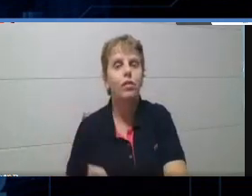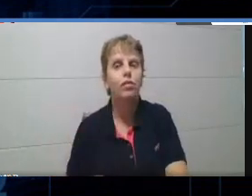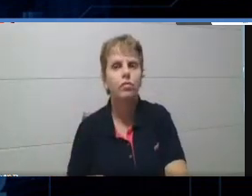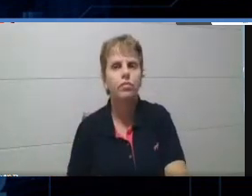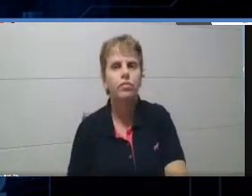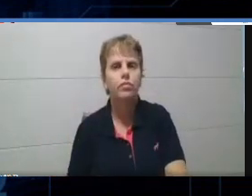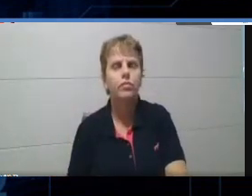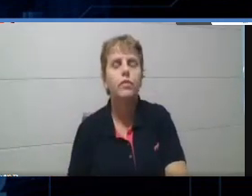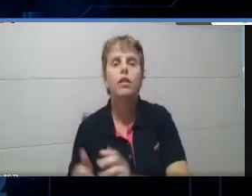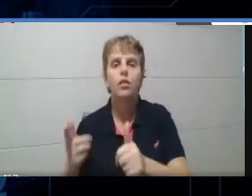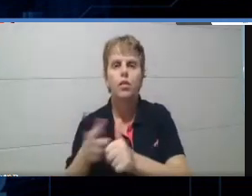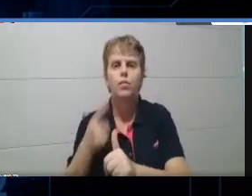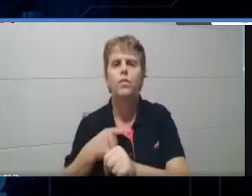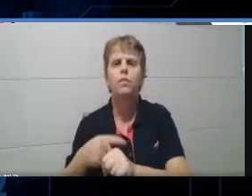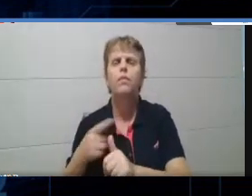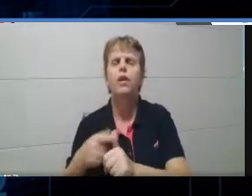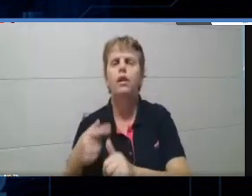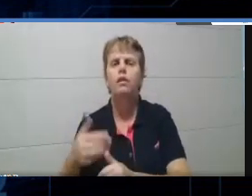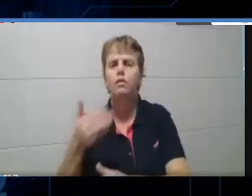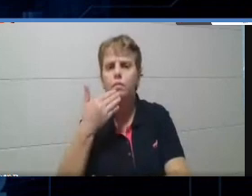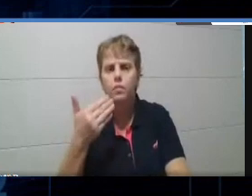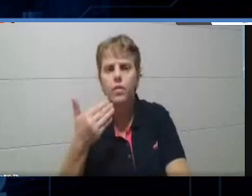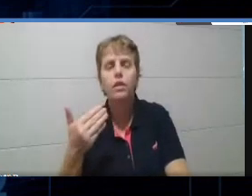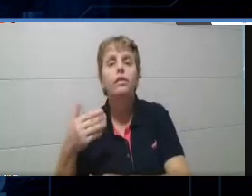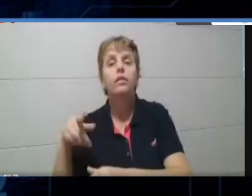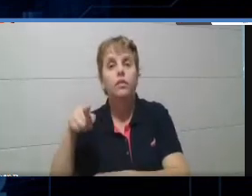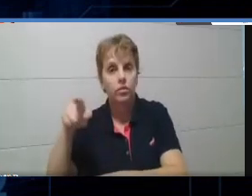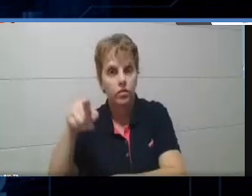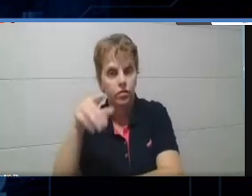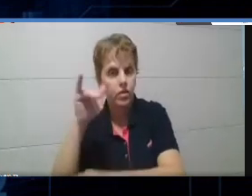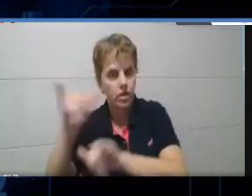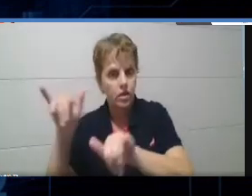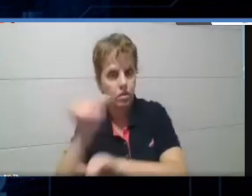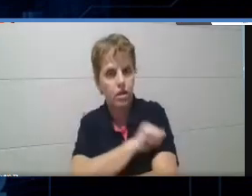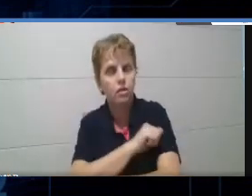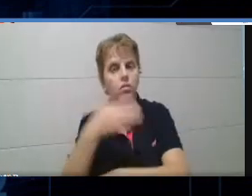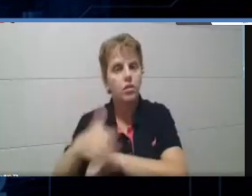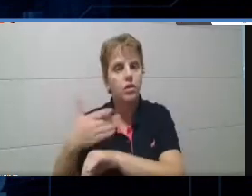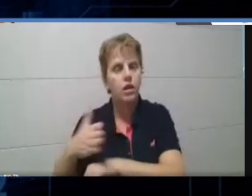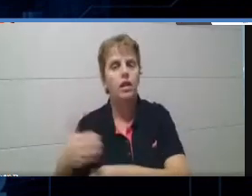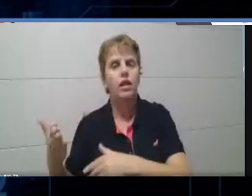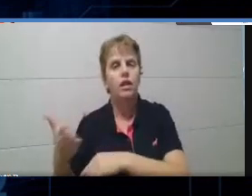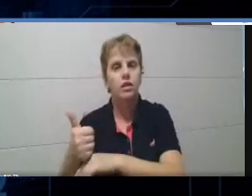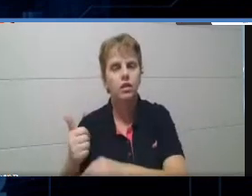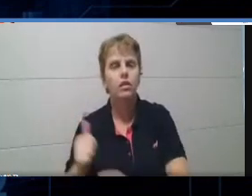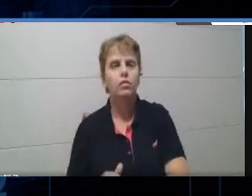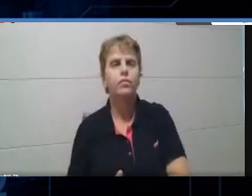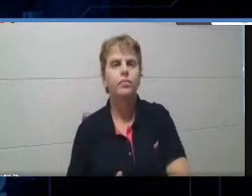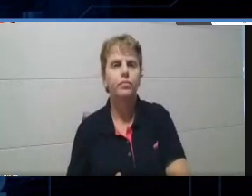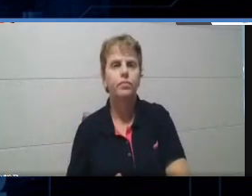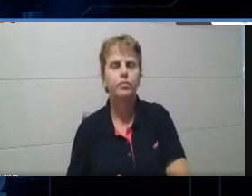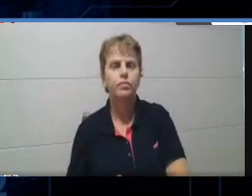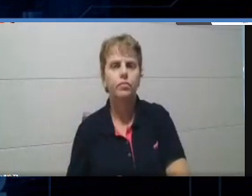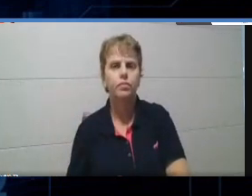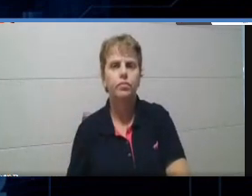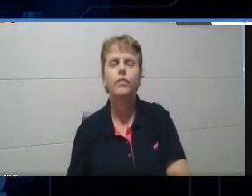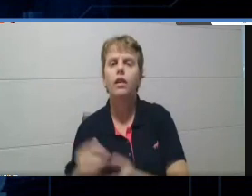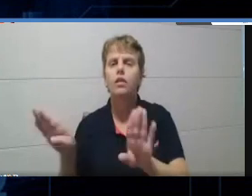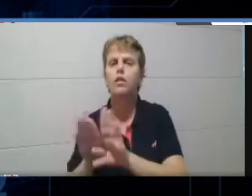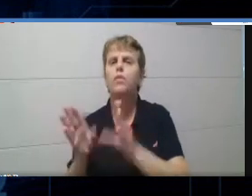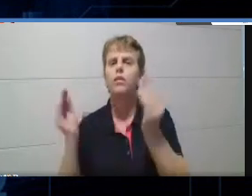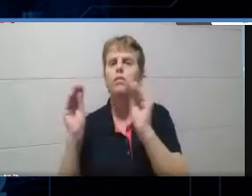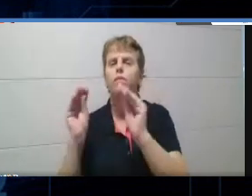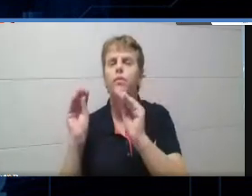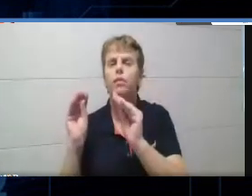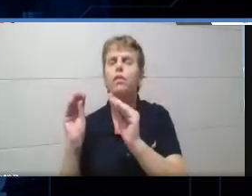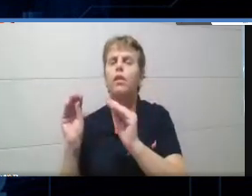pedi pra eles treinarem o jogo online. Foi muito interessante, tá? E aí, tem, vou colocar depois pra vocês, algumas,